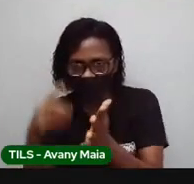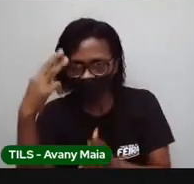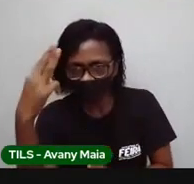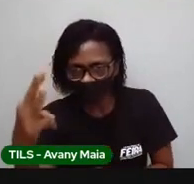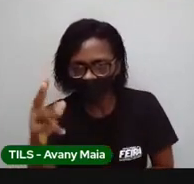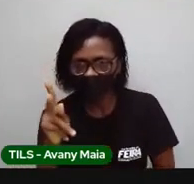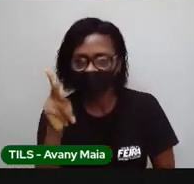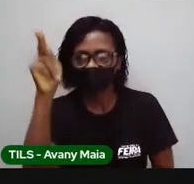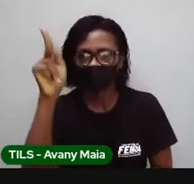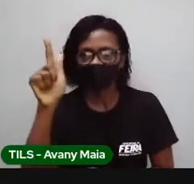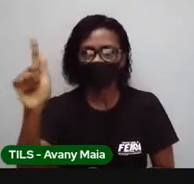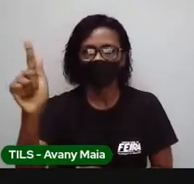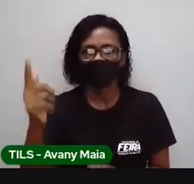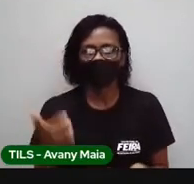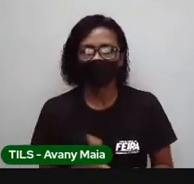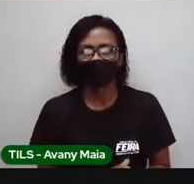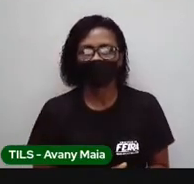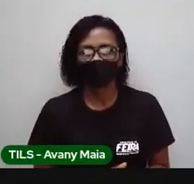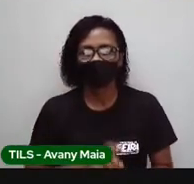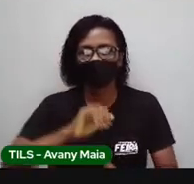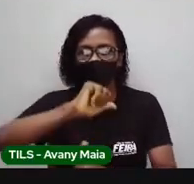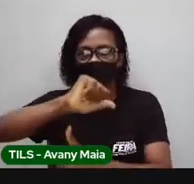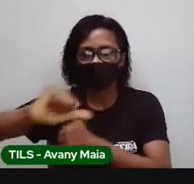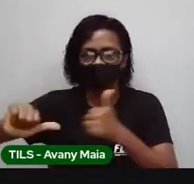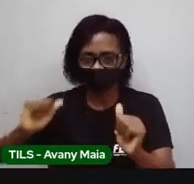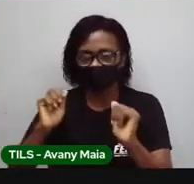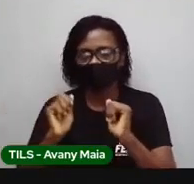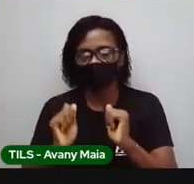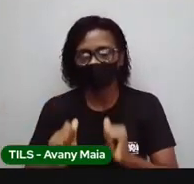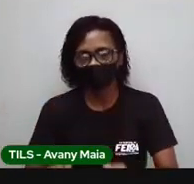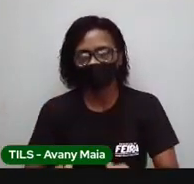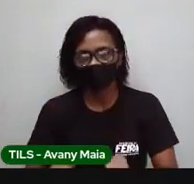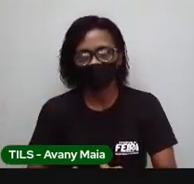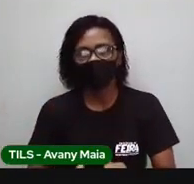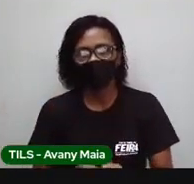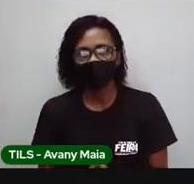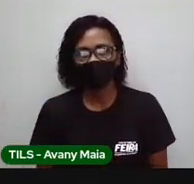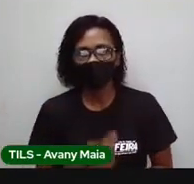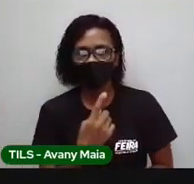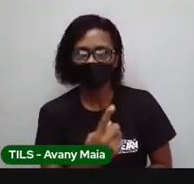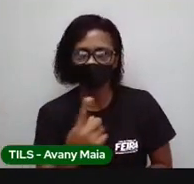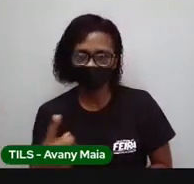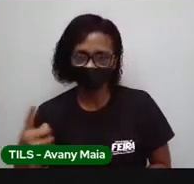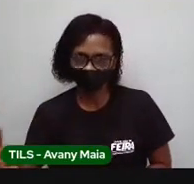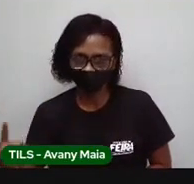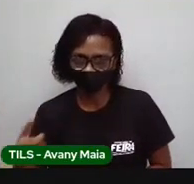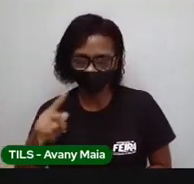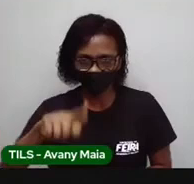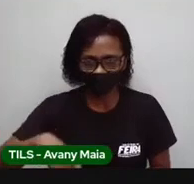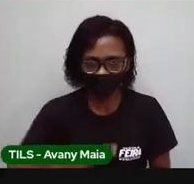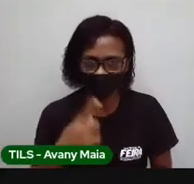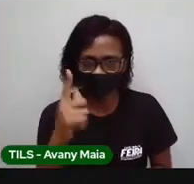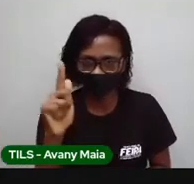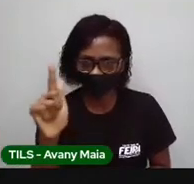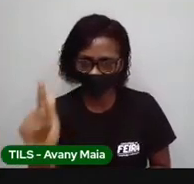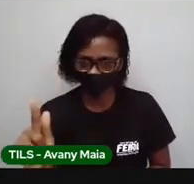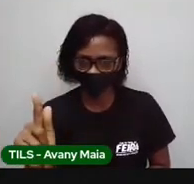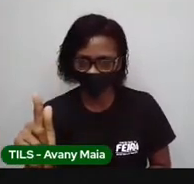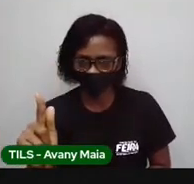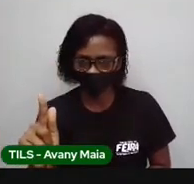mil gramas, a gente pode trocar por um quilograma. Então, em cada mil gramas, laranjinha aqui,